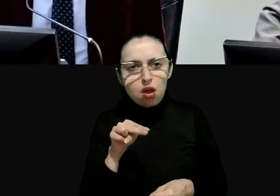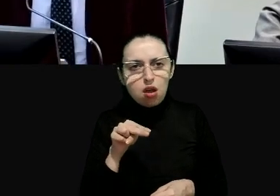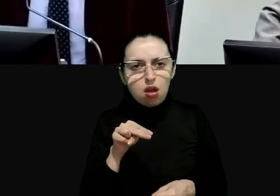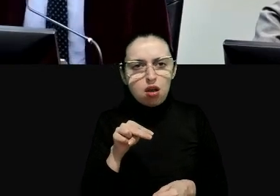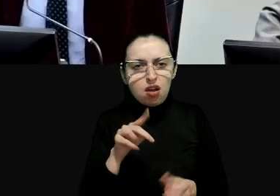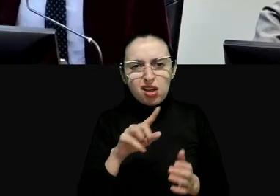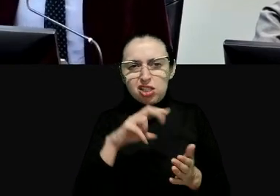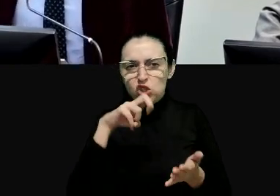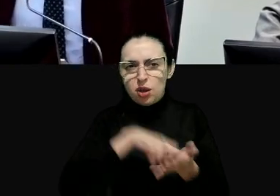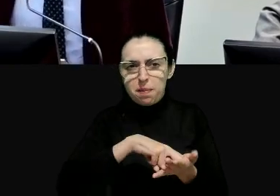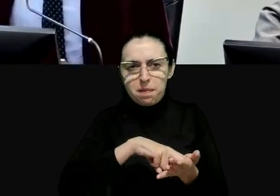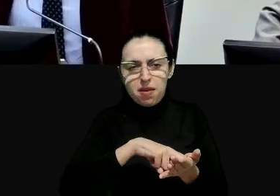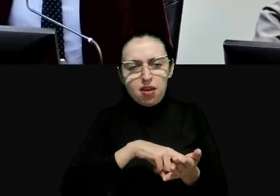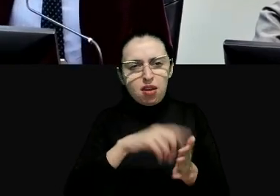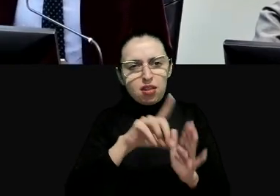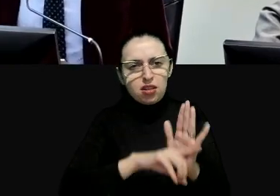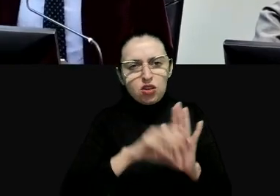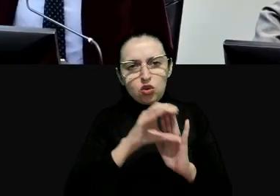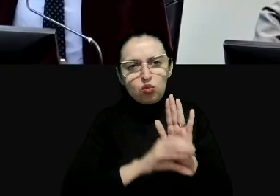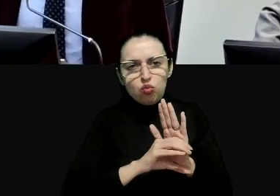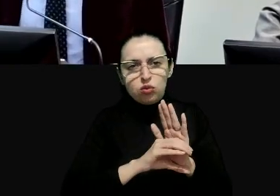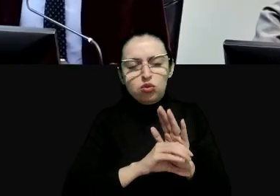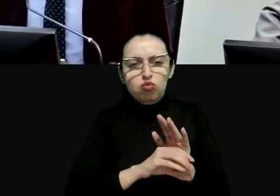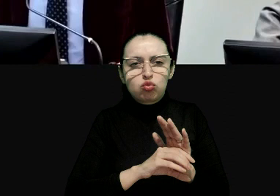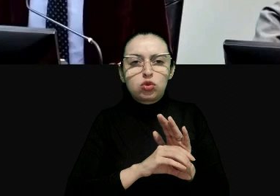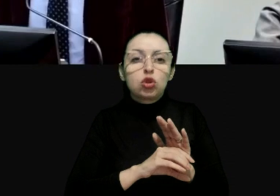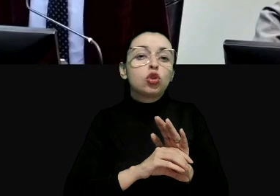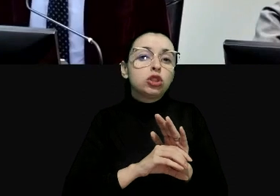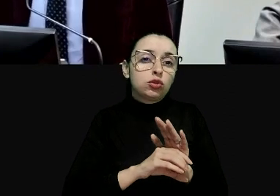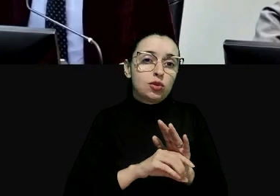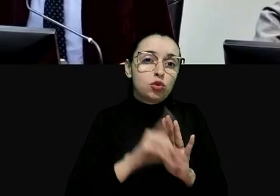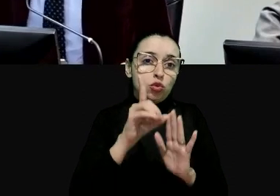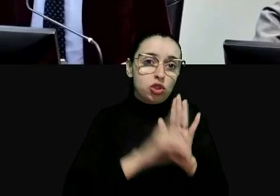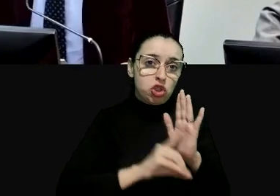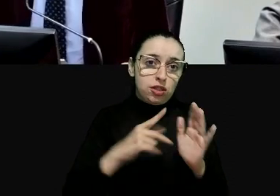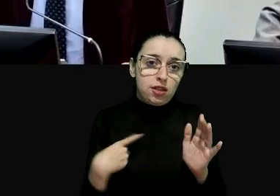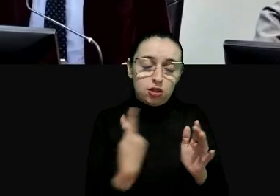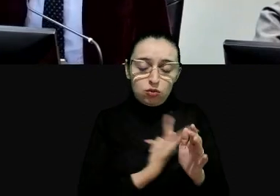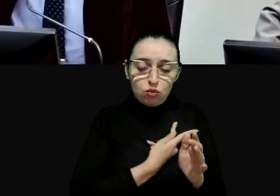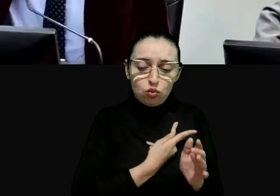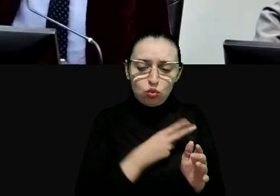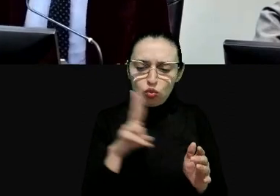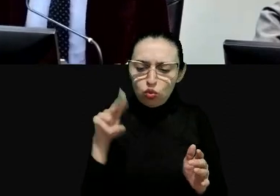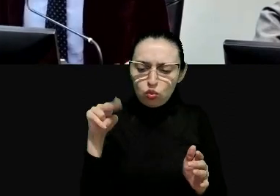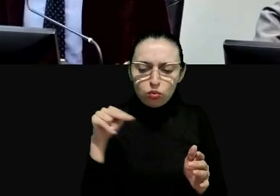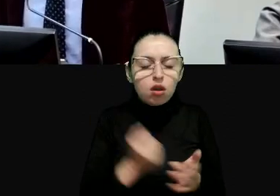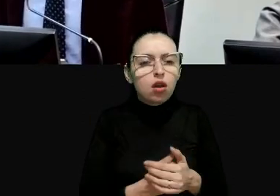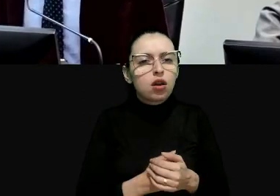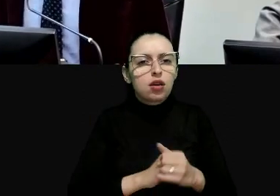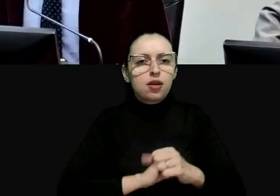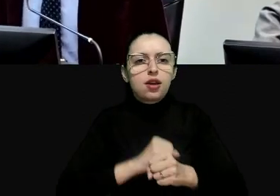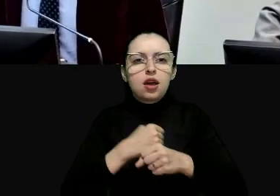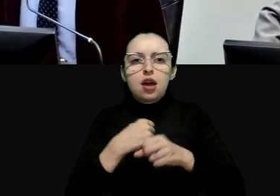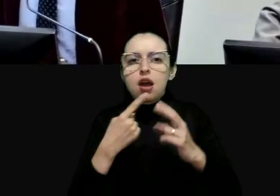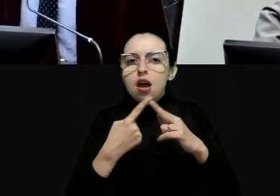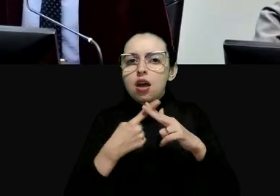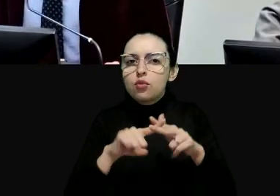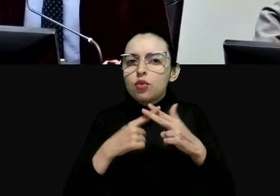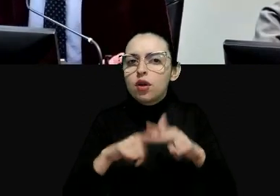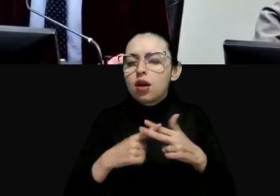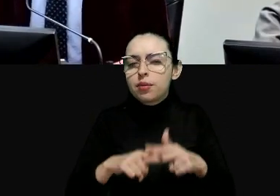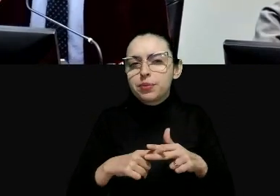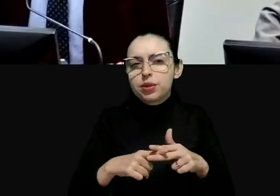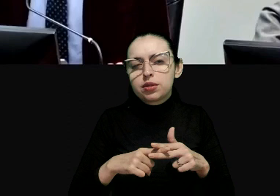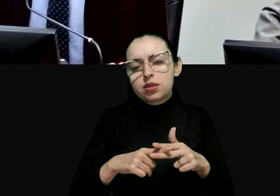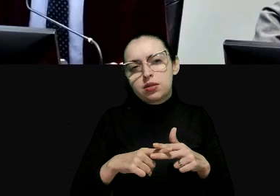violações sistêmicas dos direitos humanos e este nunca mais se faz o lema de muitas reformas e